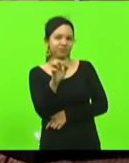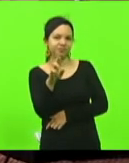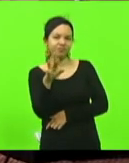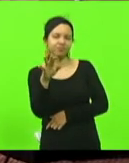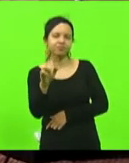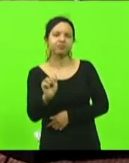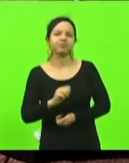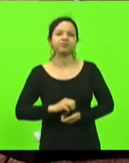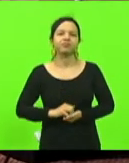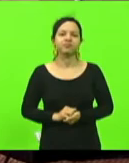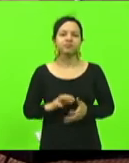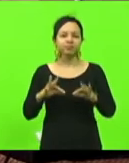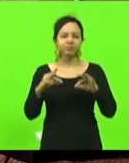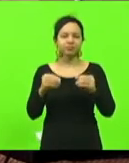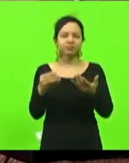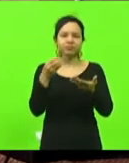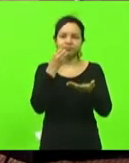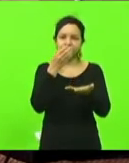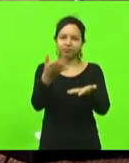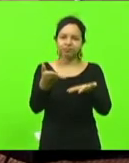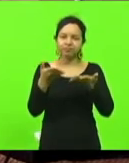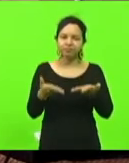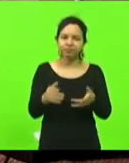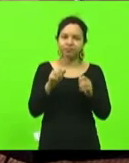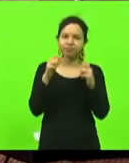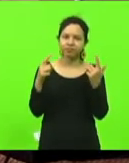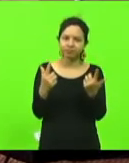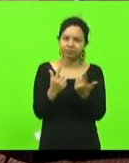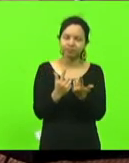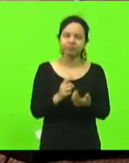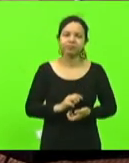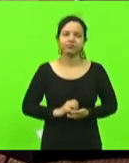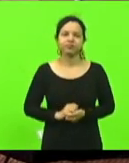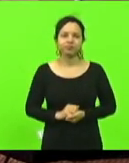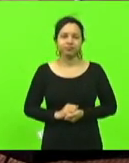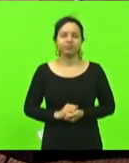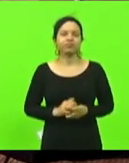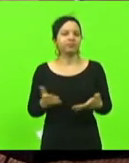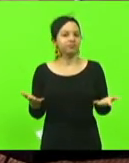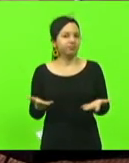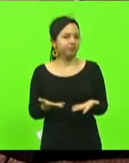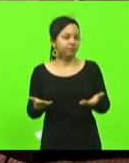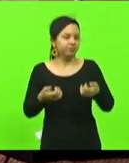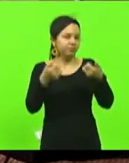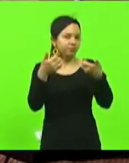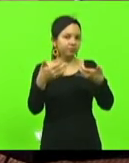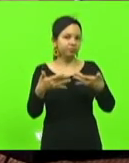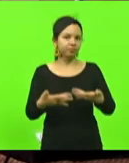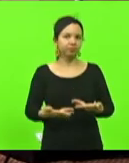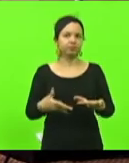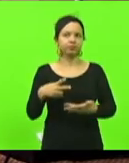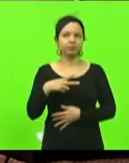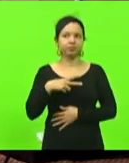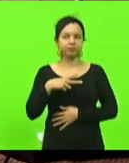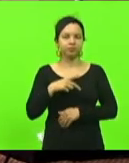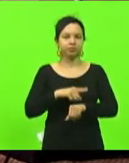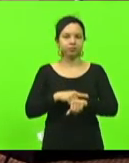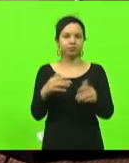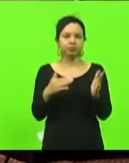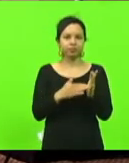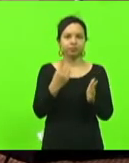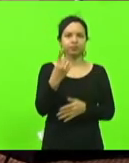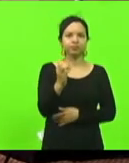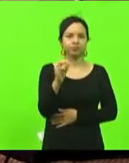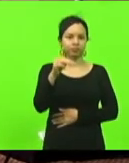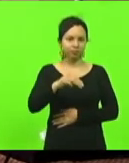Sejam todos bem-vindos a esta casa. Agora sim em explicações pessoais pelo tempo de até 10 minutos com a palavra